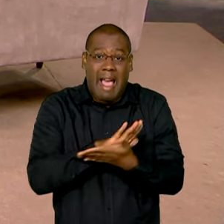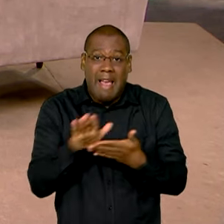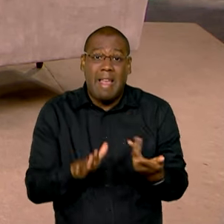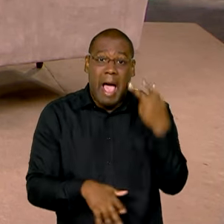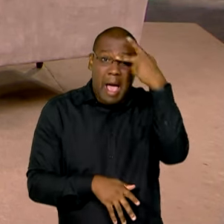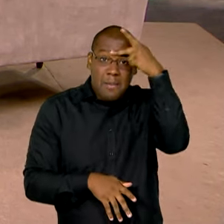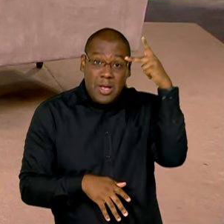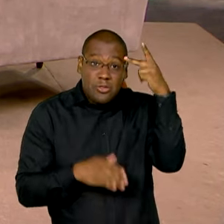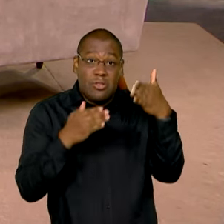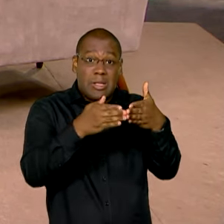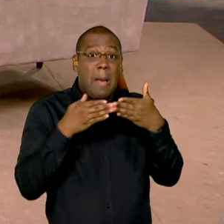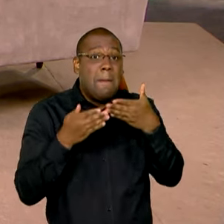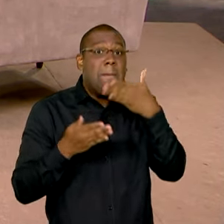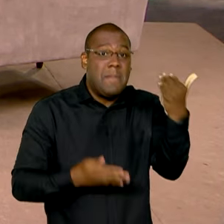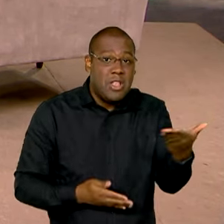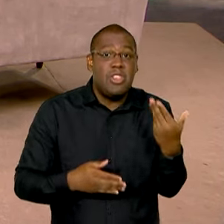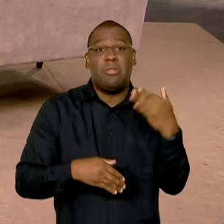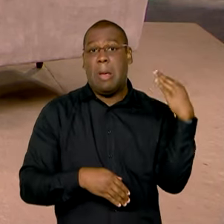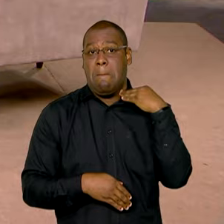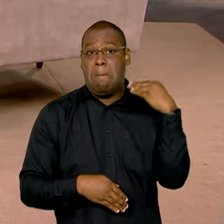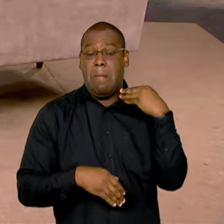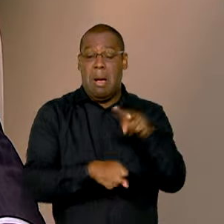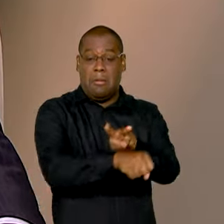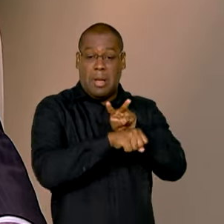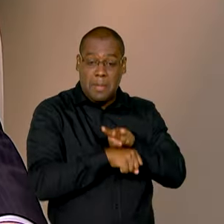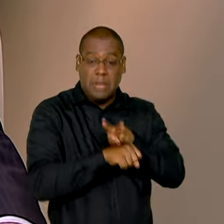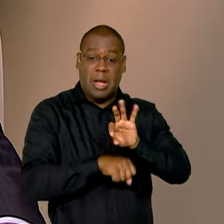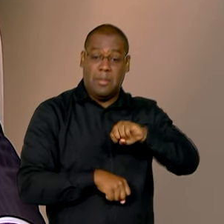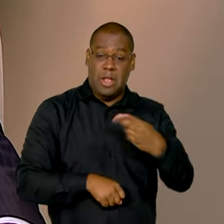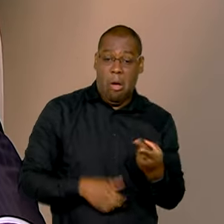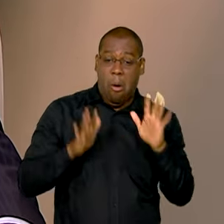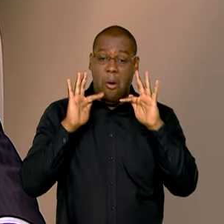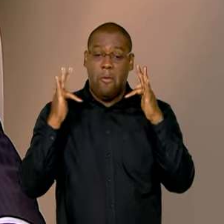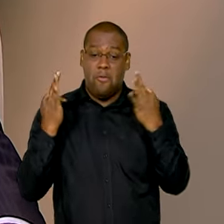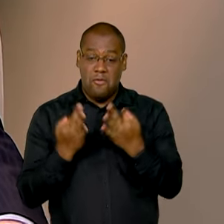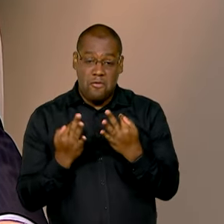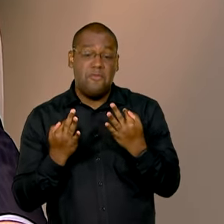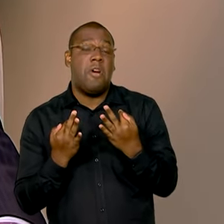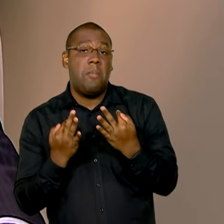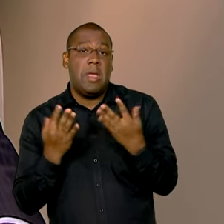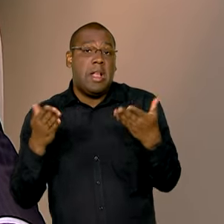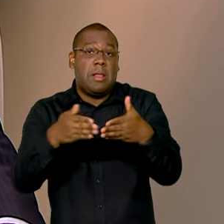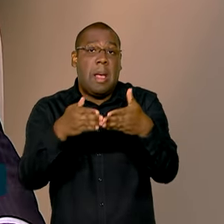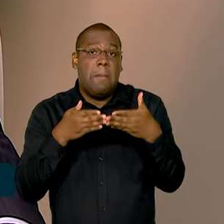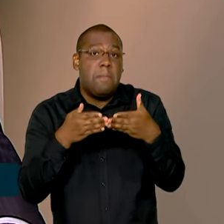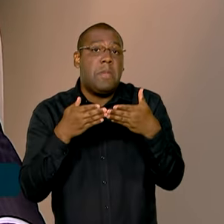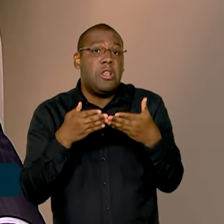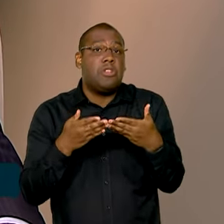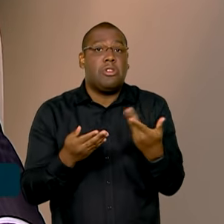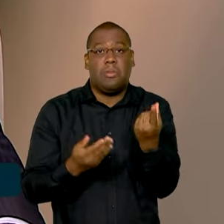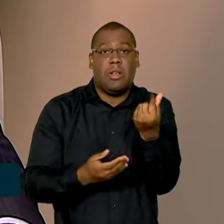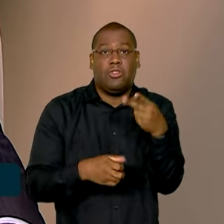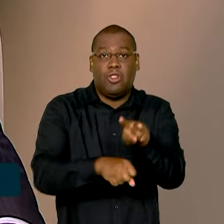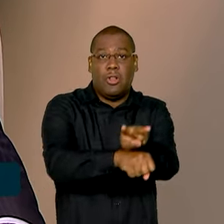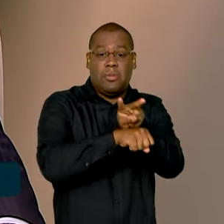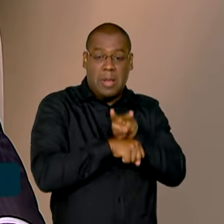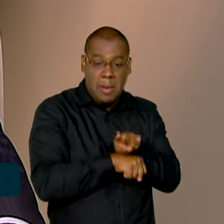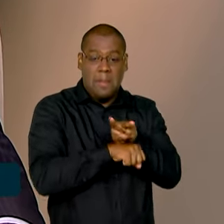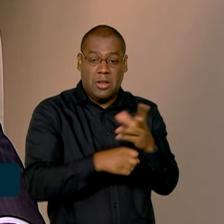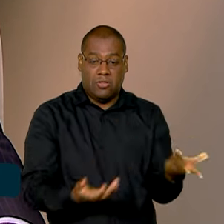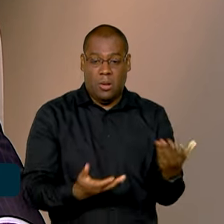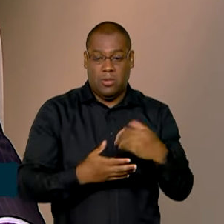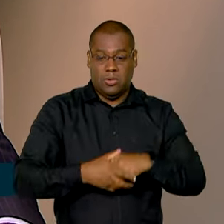até com agiotas, com parentes, ou até em bancos, ou até penso em uma coisa até pior,